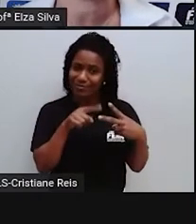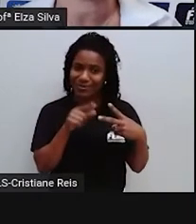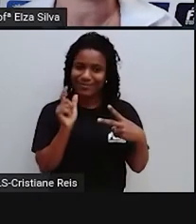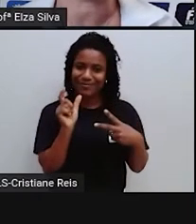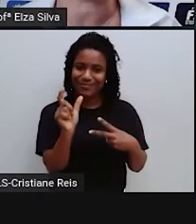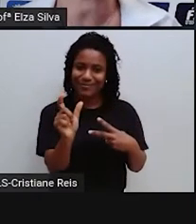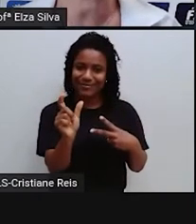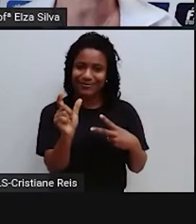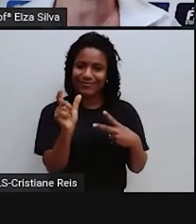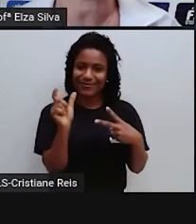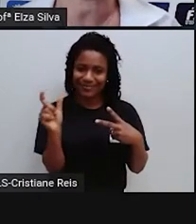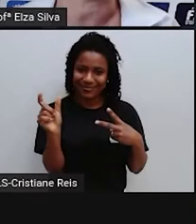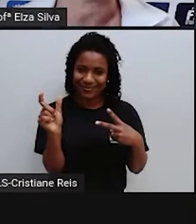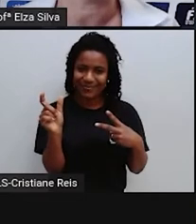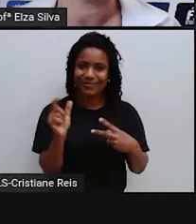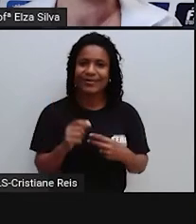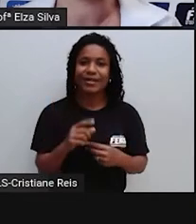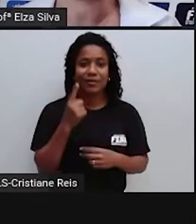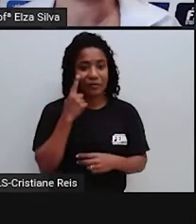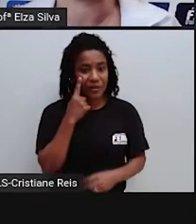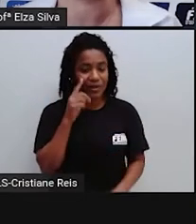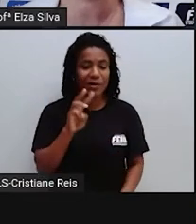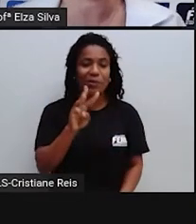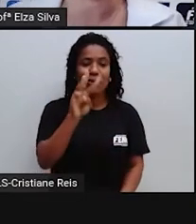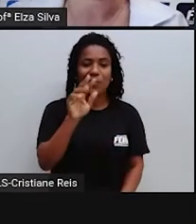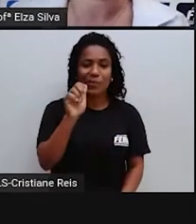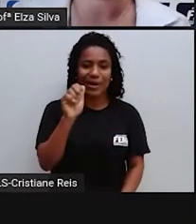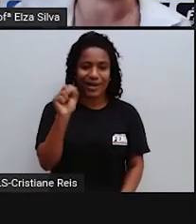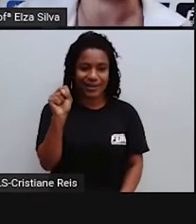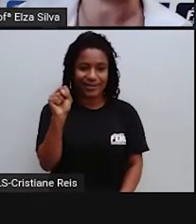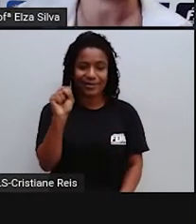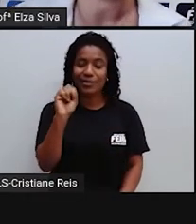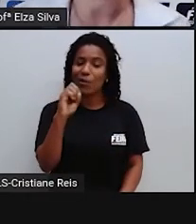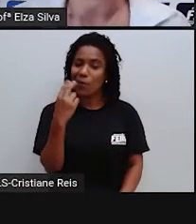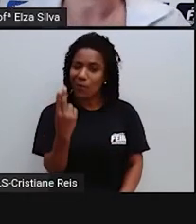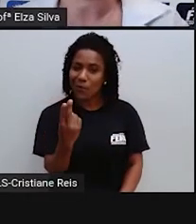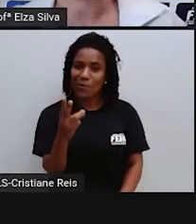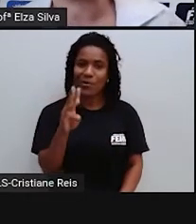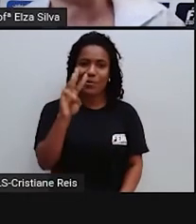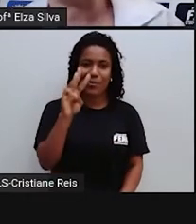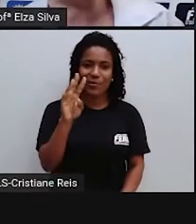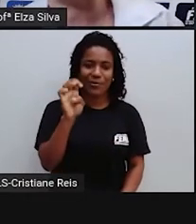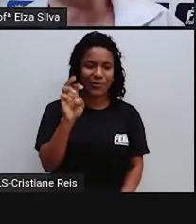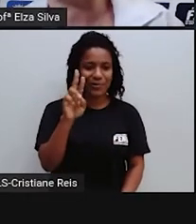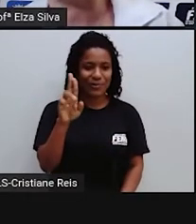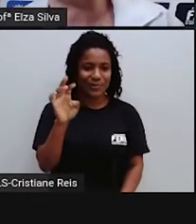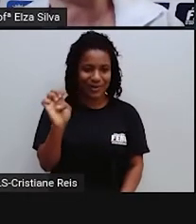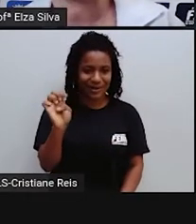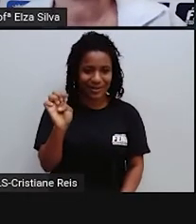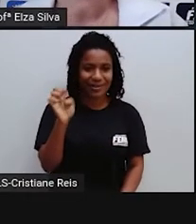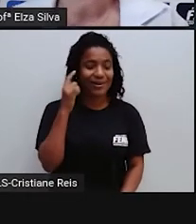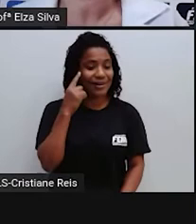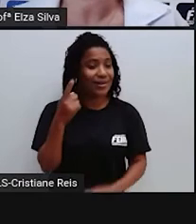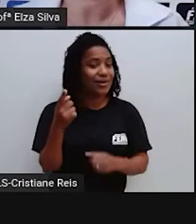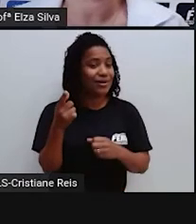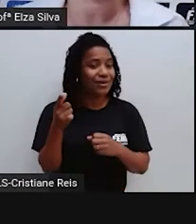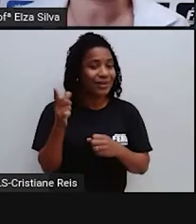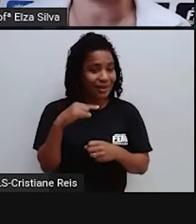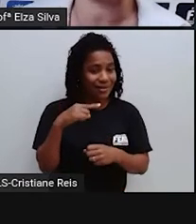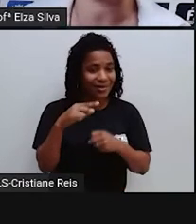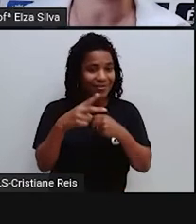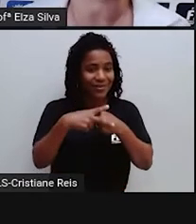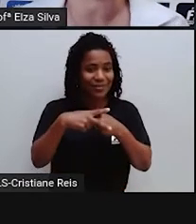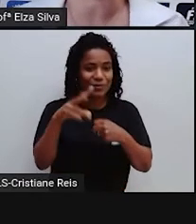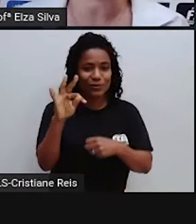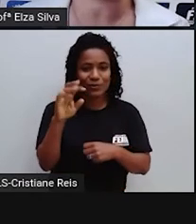aqui Was Ou Or Lembrando que o verbo To be A gente traduz Para a nossa língua Tendo como